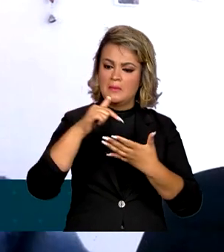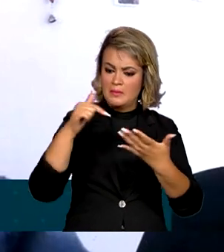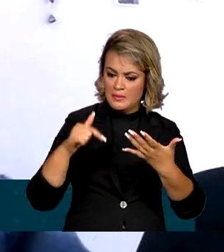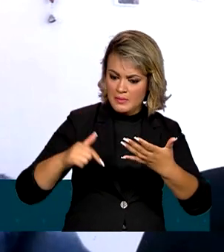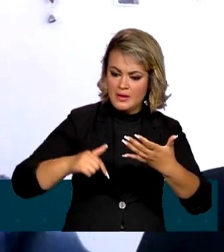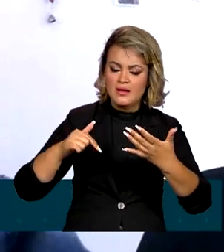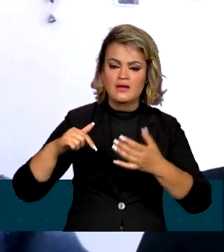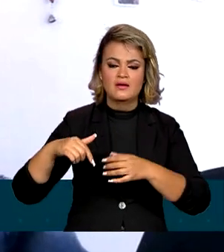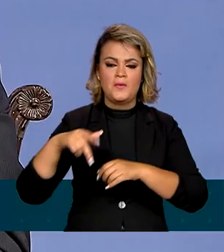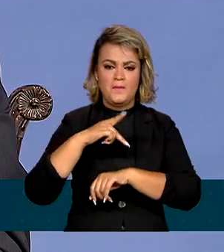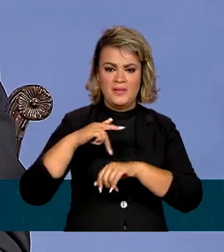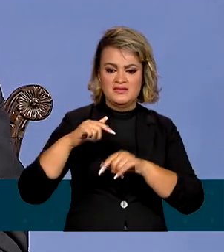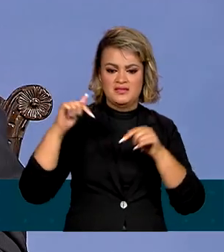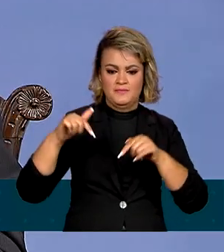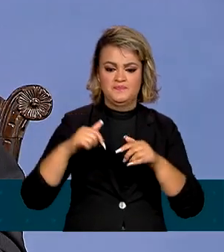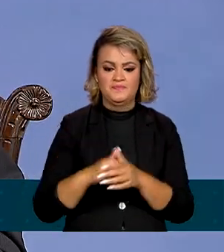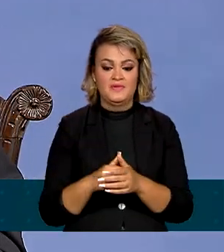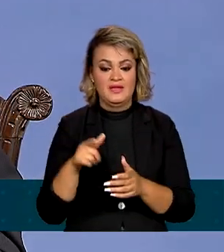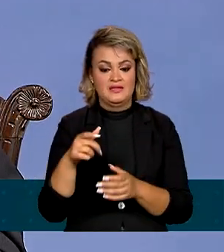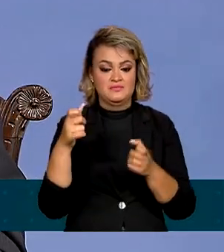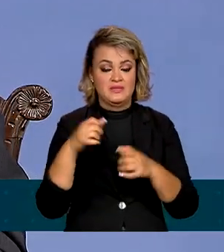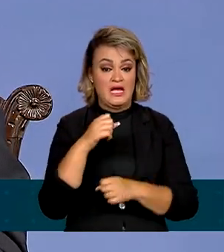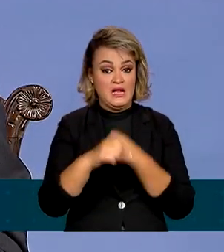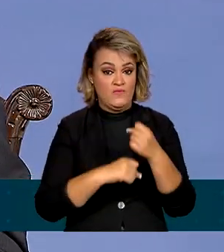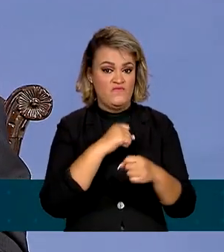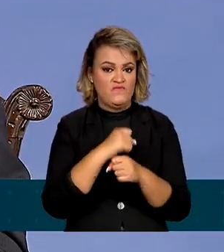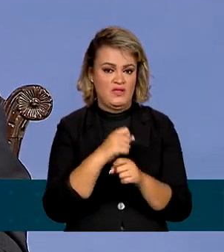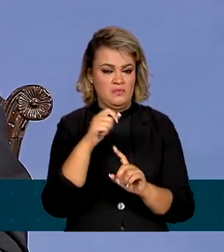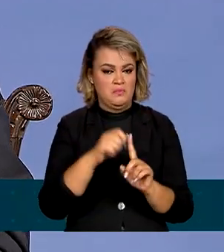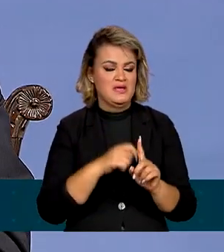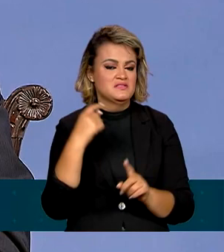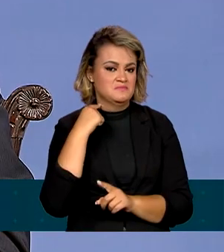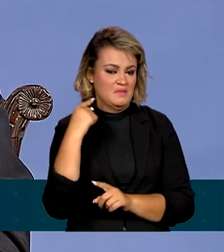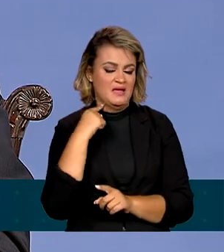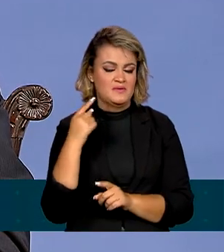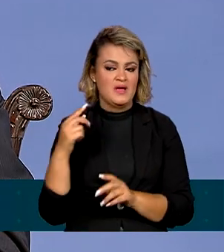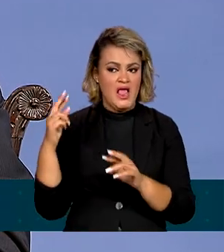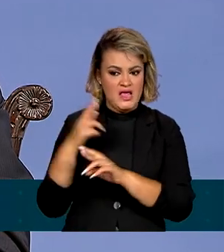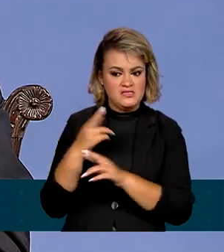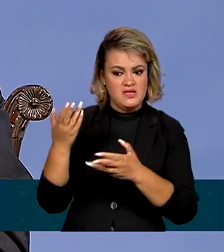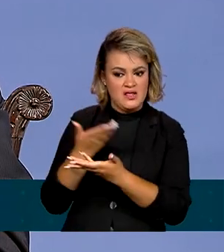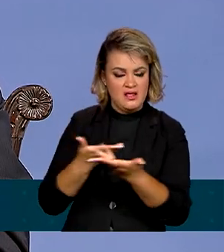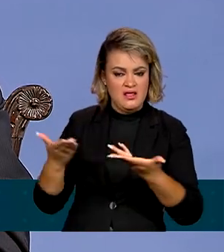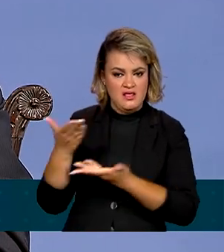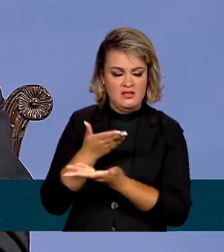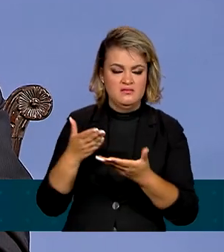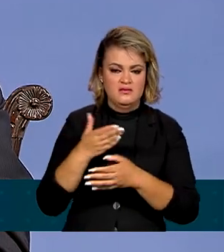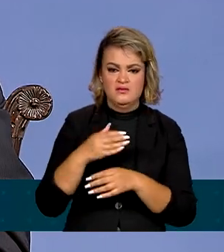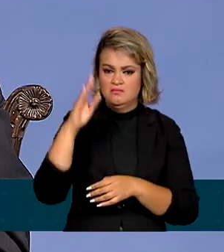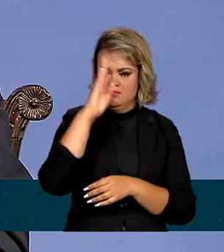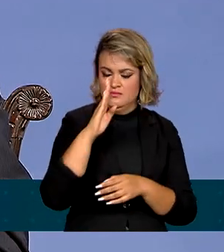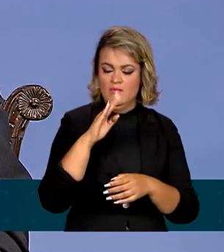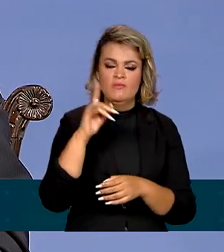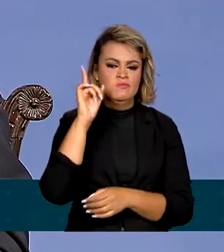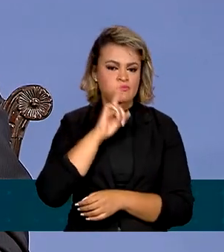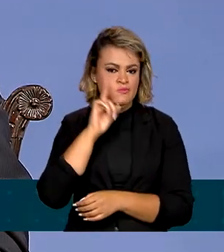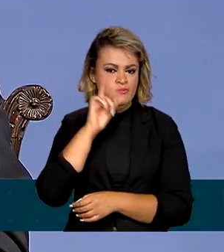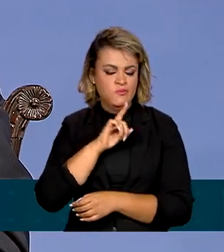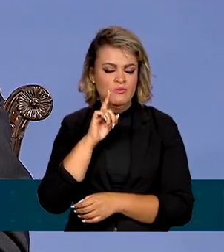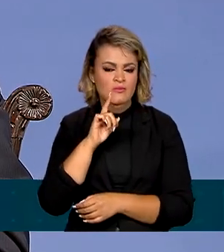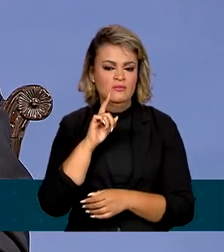do hemisfério. No ano que vem, em maio, essas relações diplomáticas entre o Brasil e os Estados Unidos